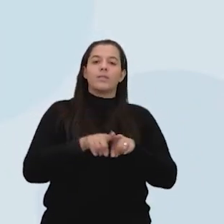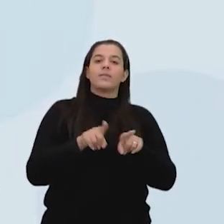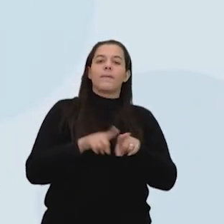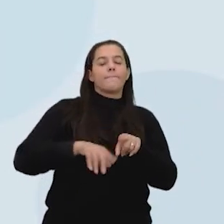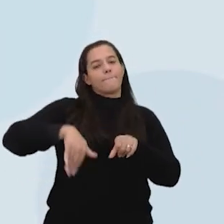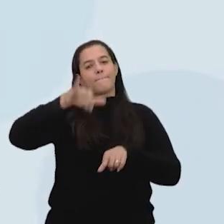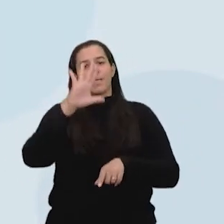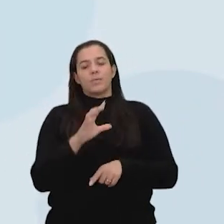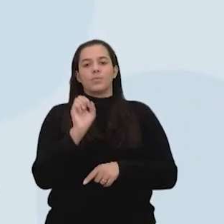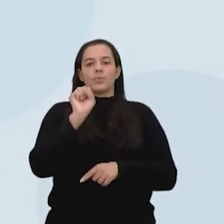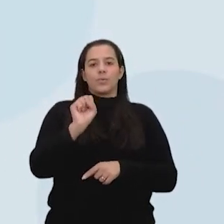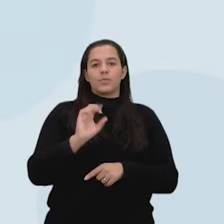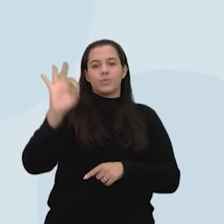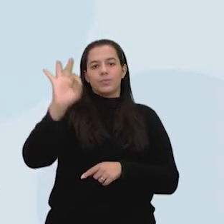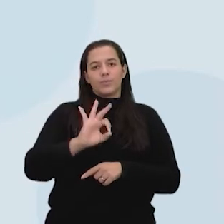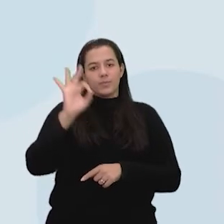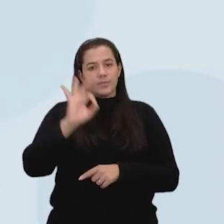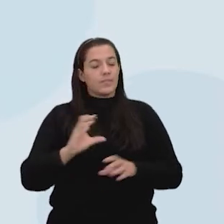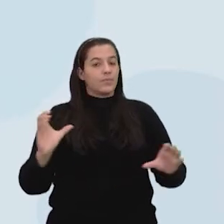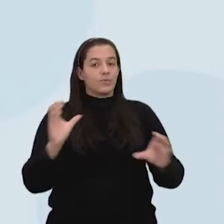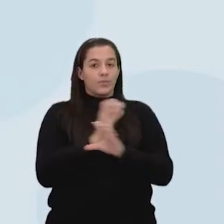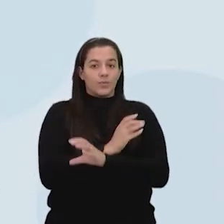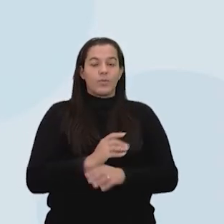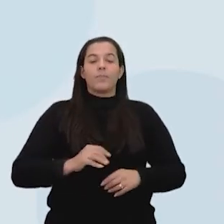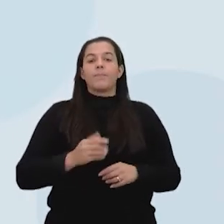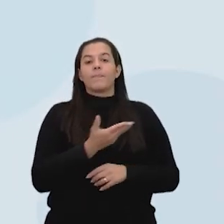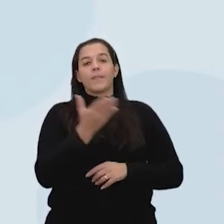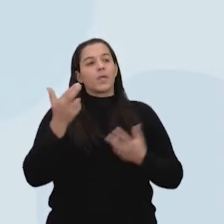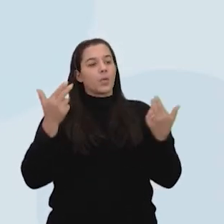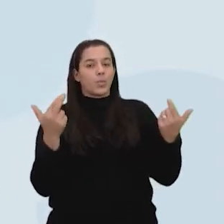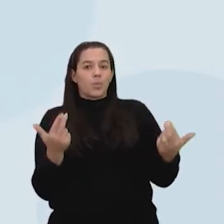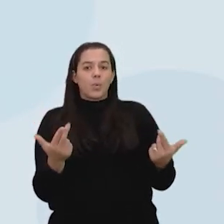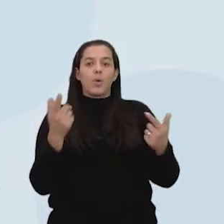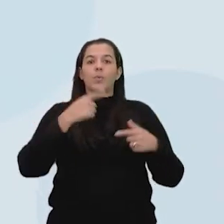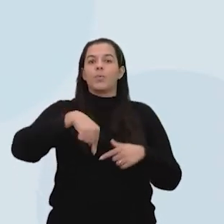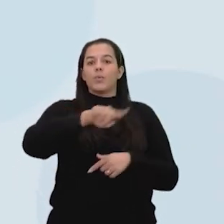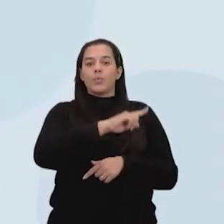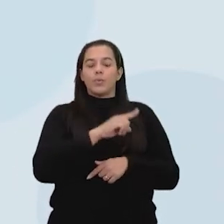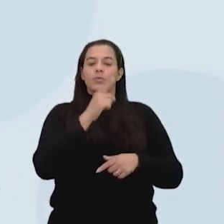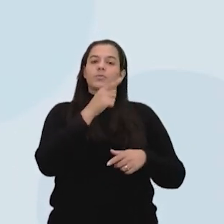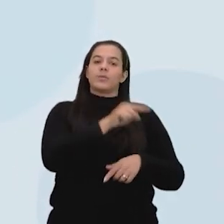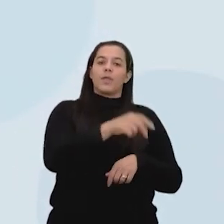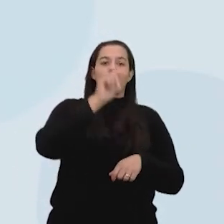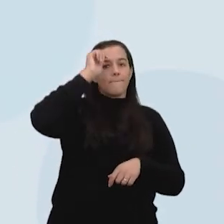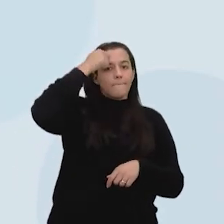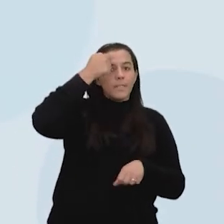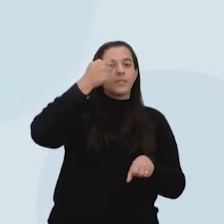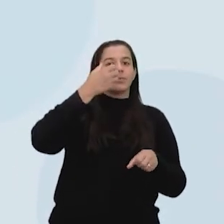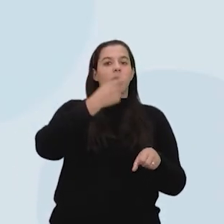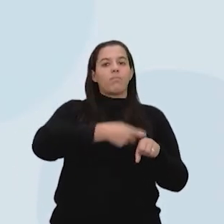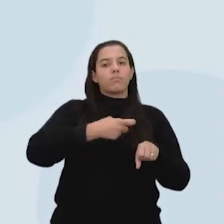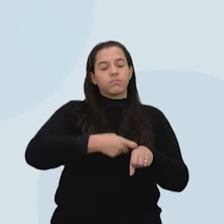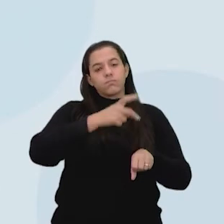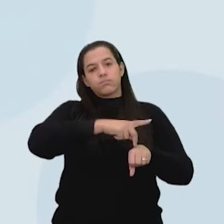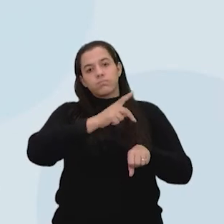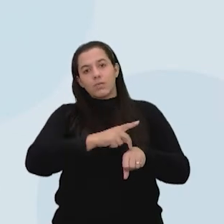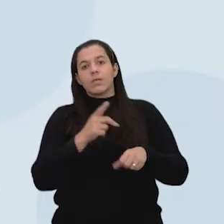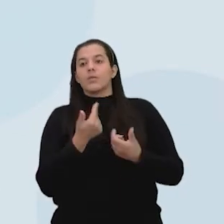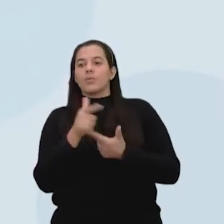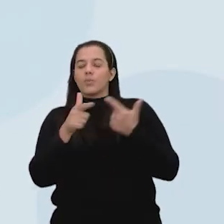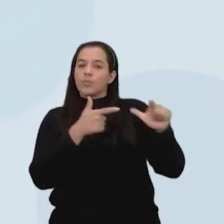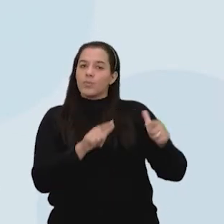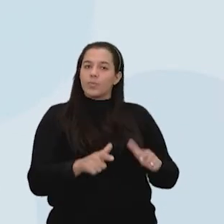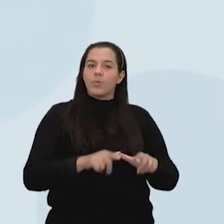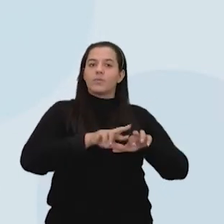mais de 8% do total, mesmo percentual correspondente ao carvão e seus derivados. Energia nuclear,